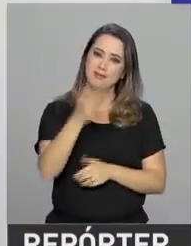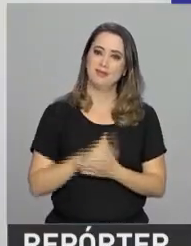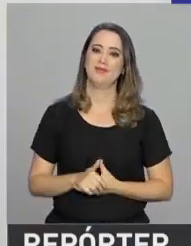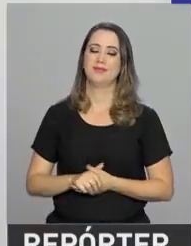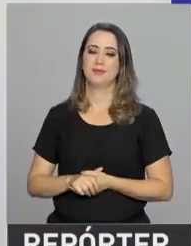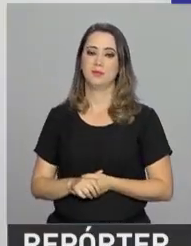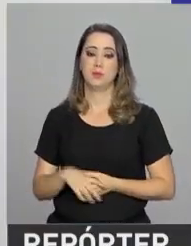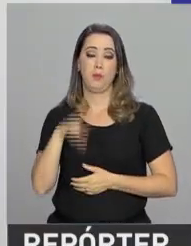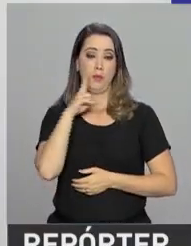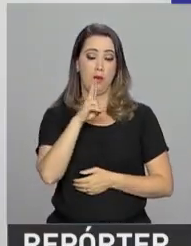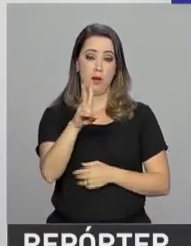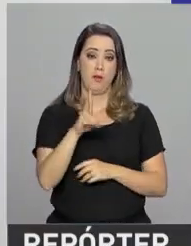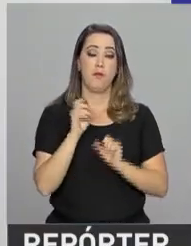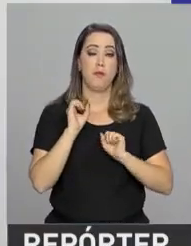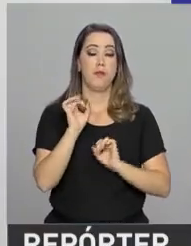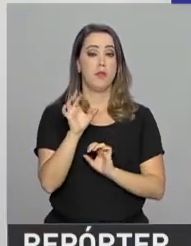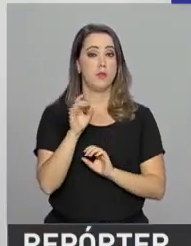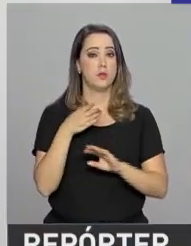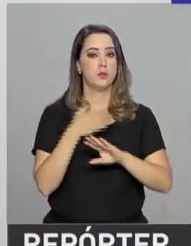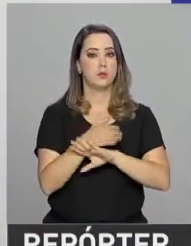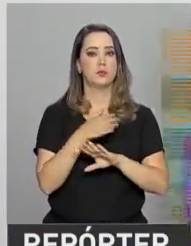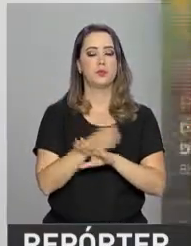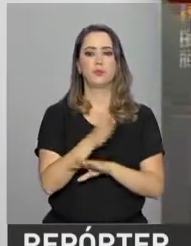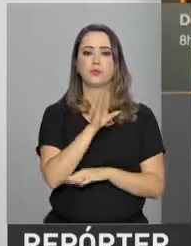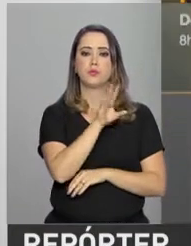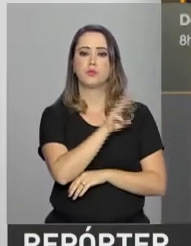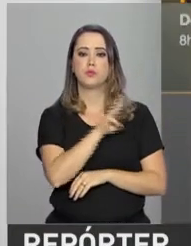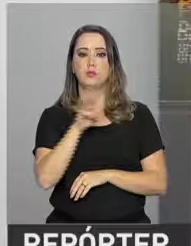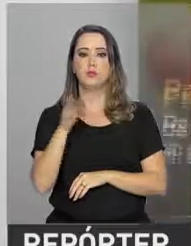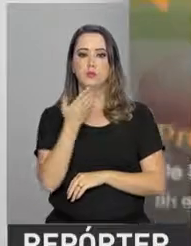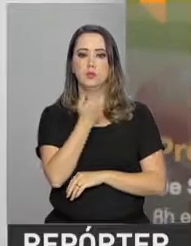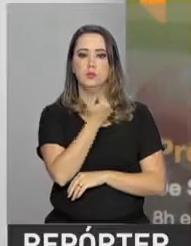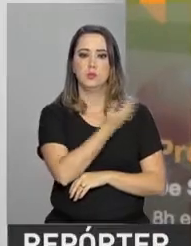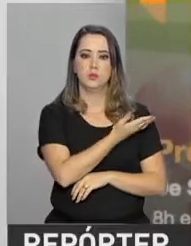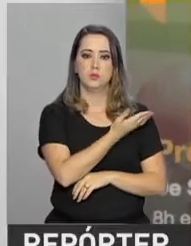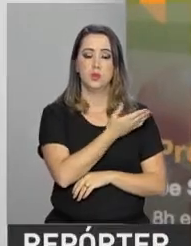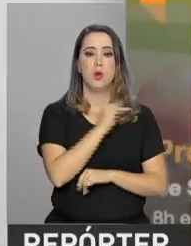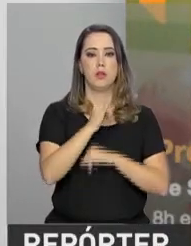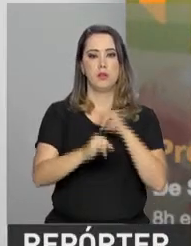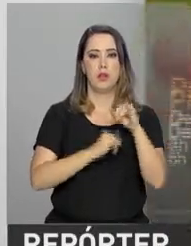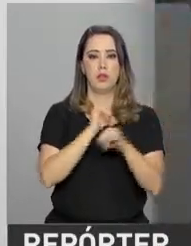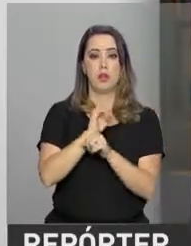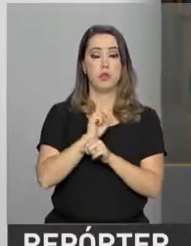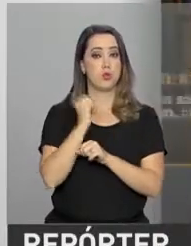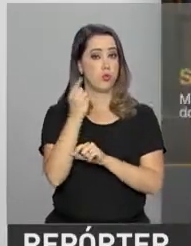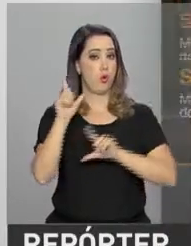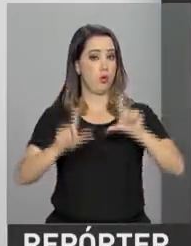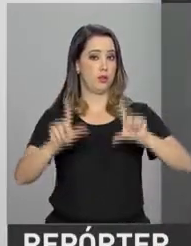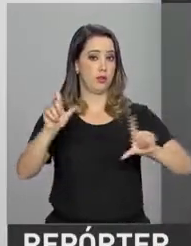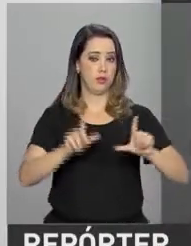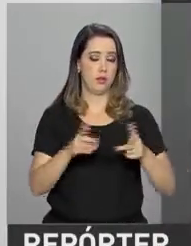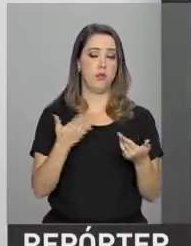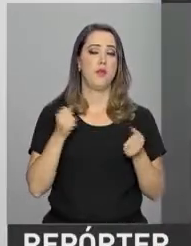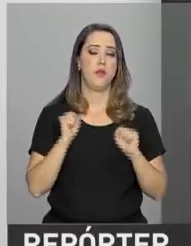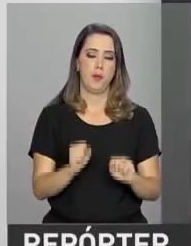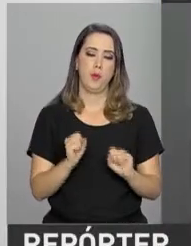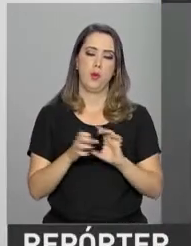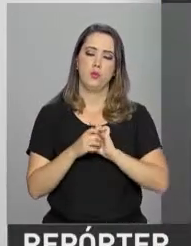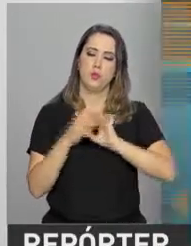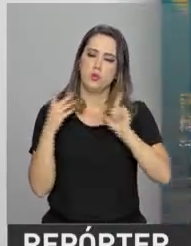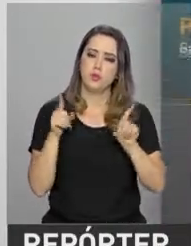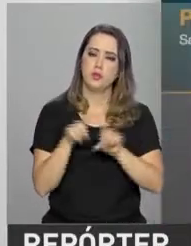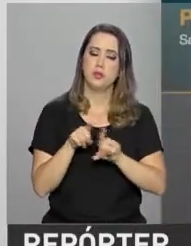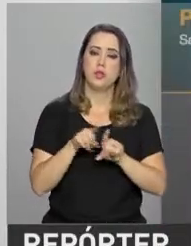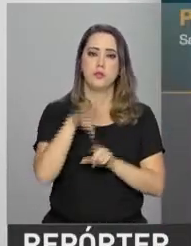Para ver o programa, basta sintonizar o canal da TV Escola ou assistir online, no YouTube ou no site. O estudante